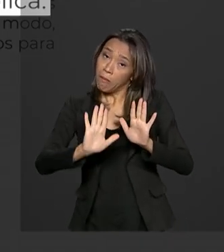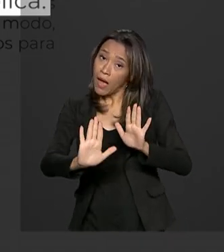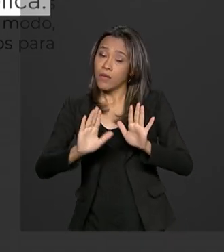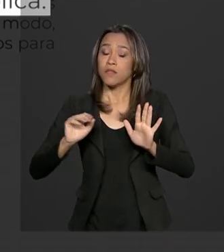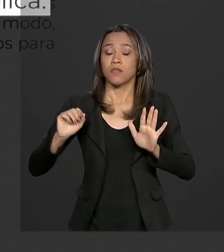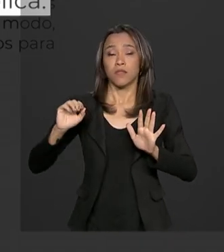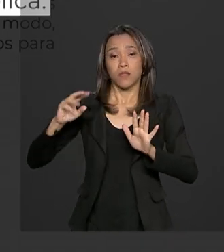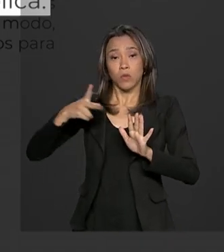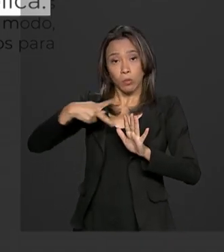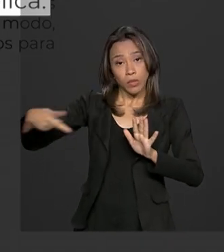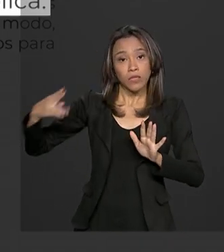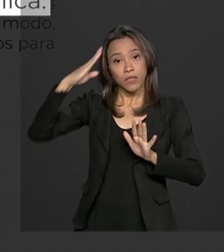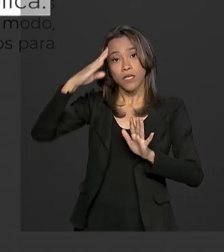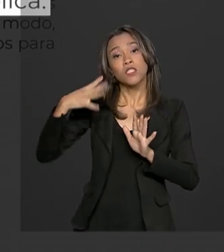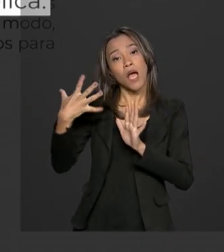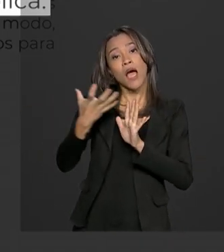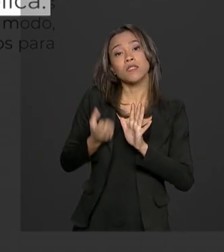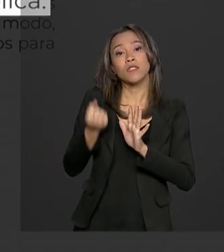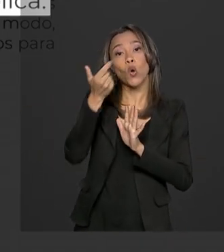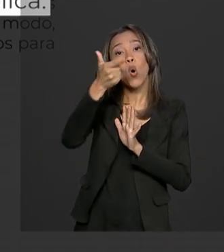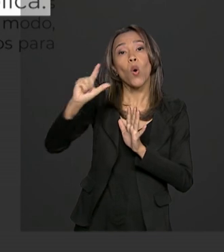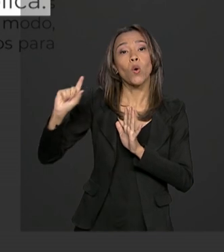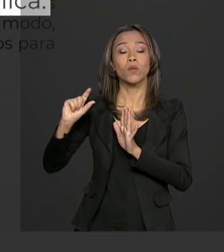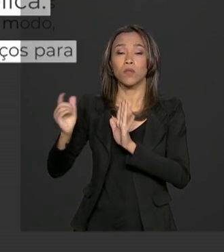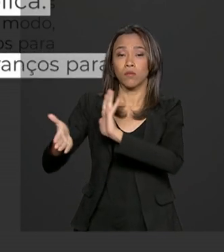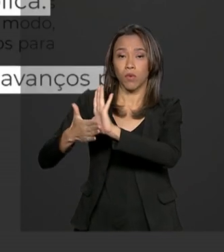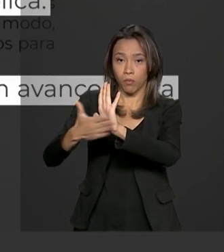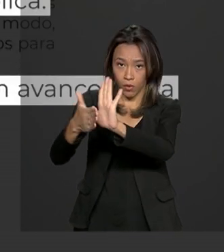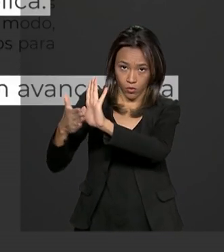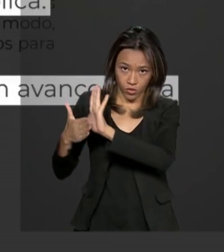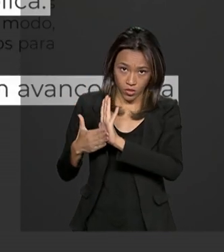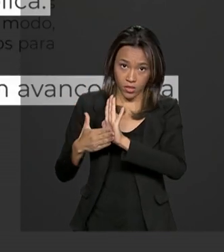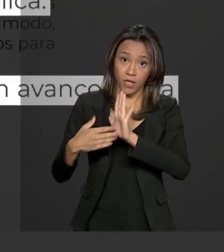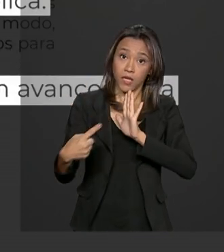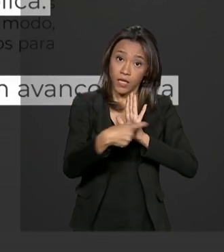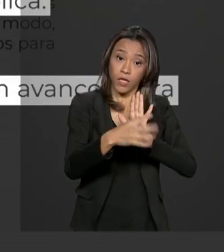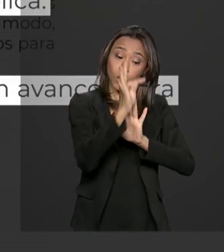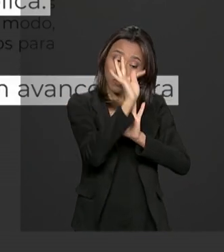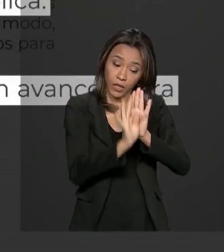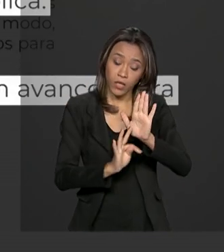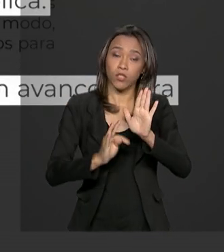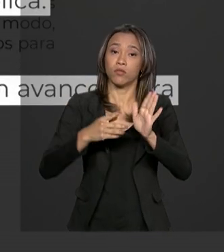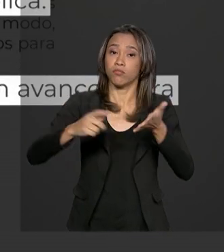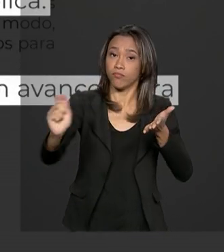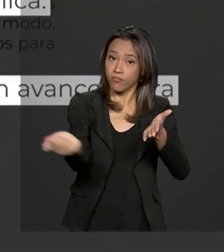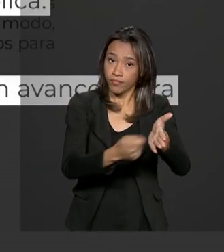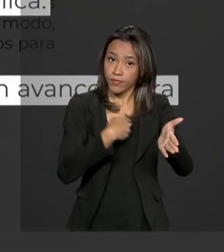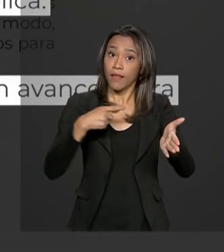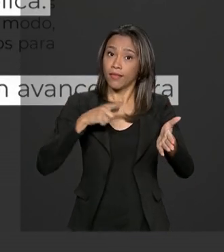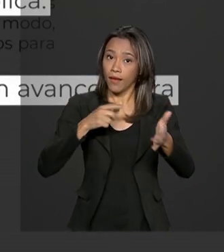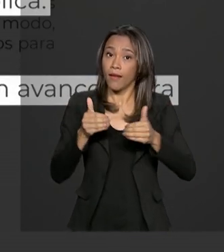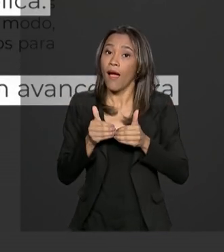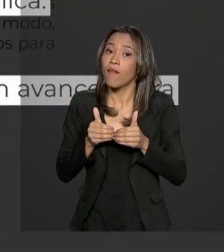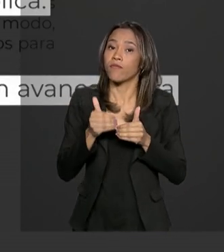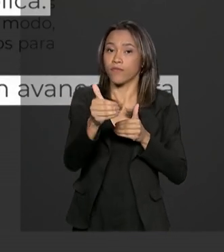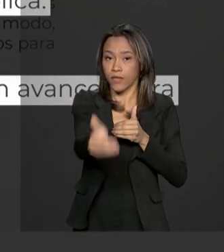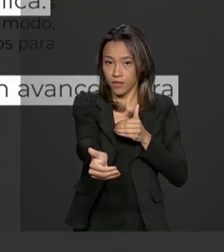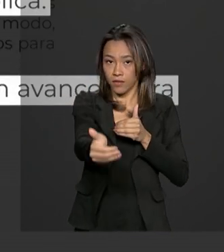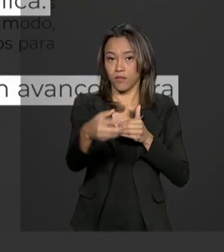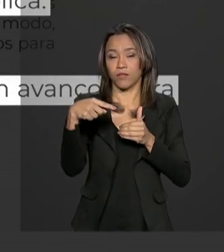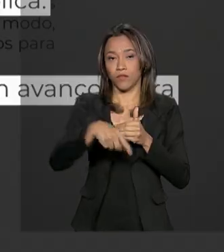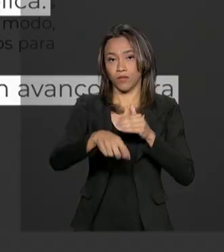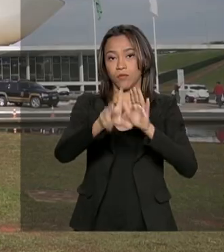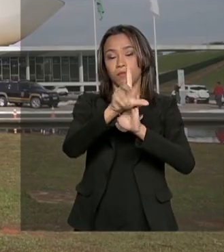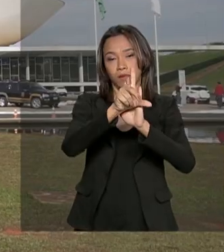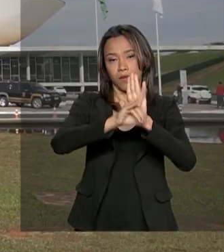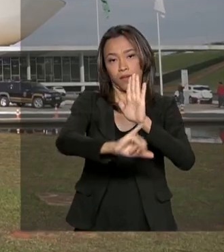o presidente acolheu outras sugestões feitas pela pasta e que o texto sancionado contém avanços para a legislação anticrime no